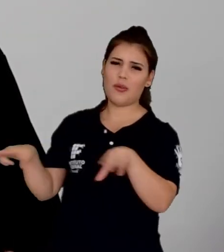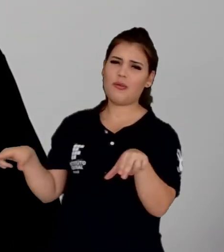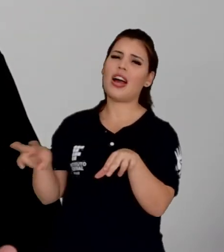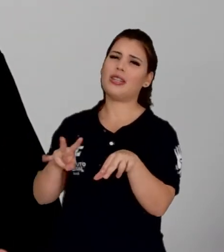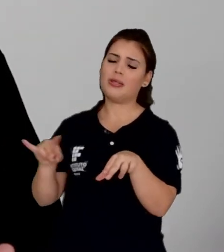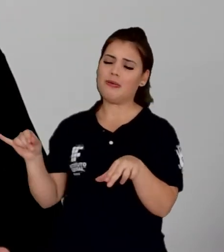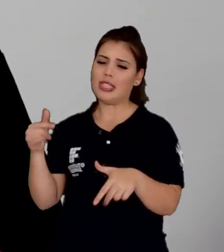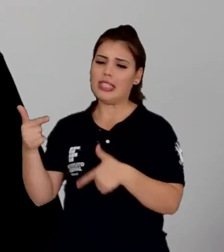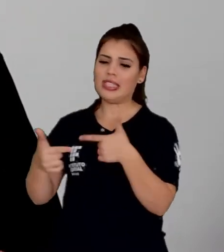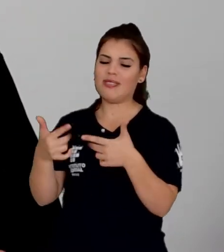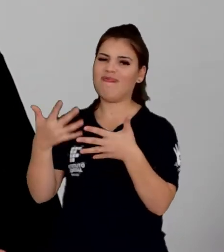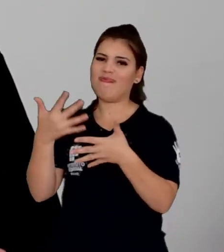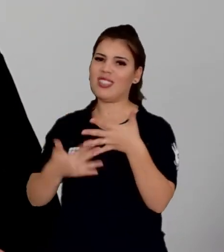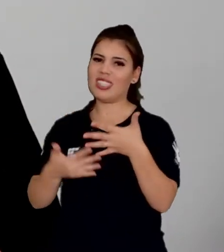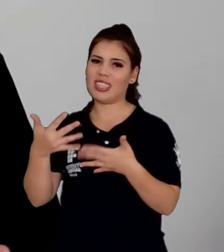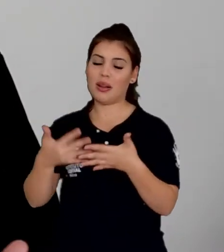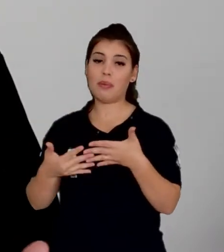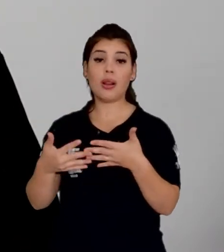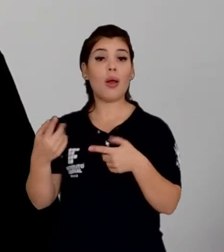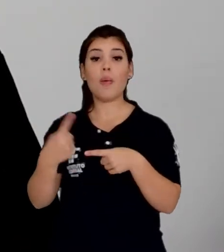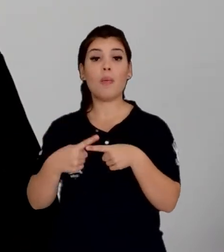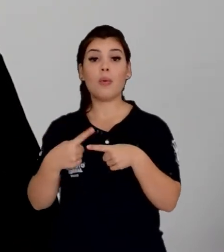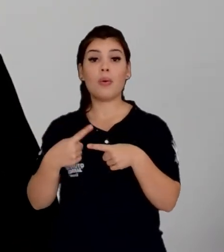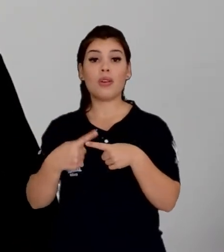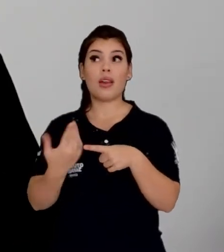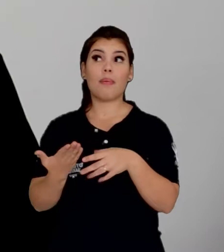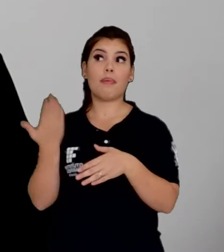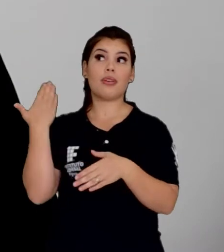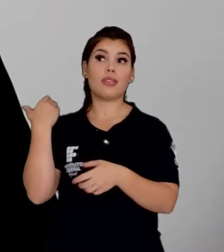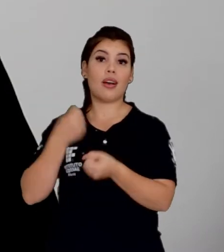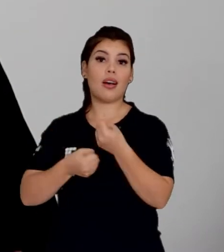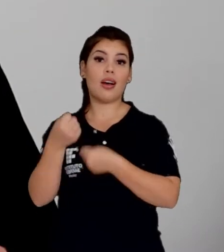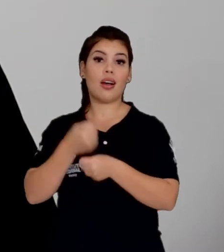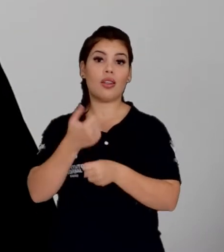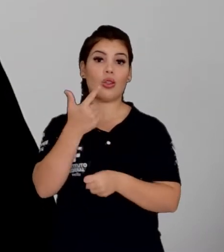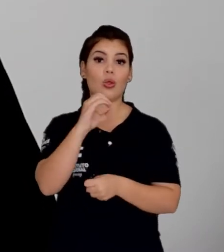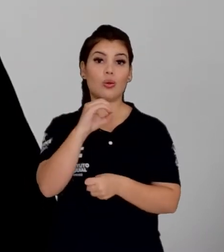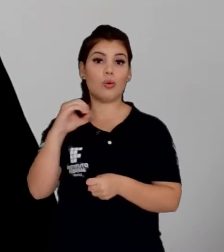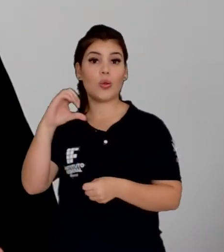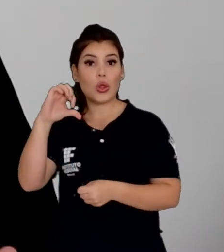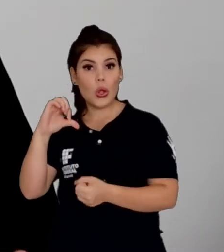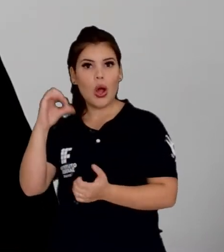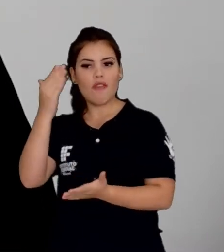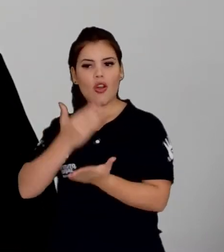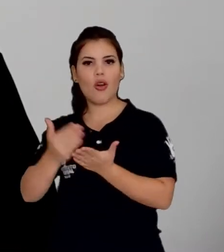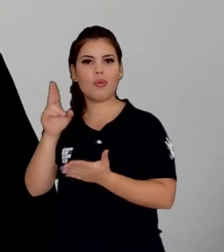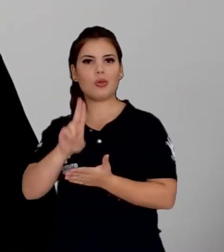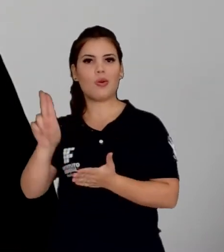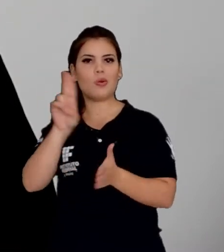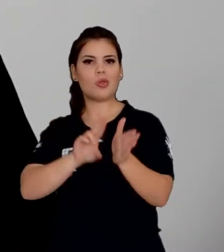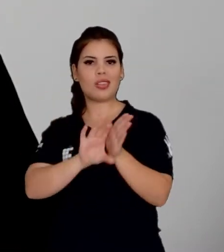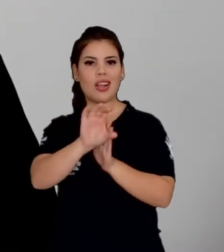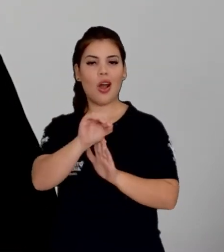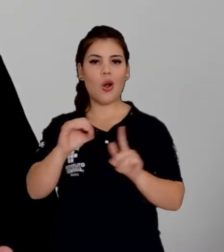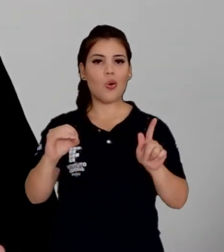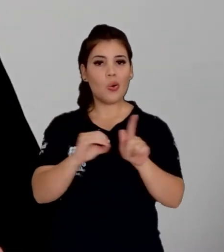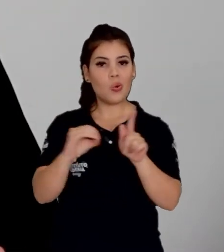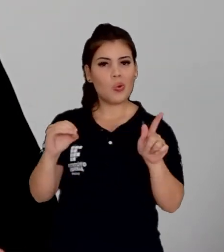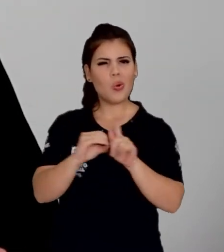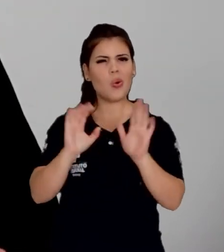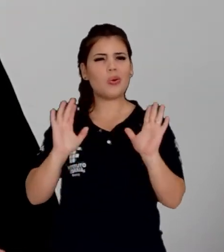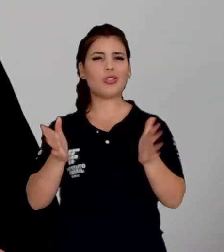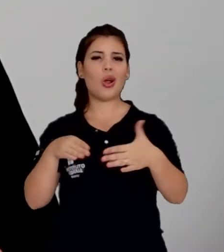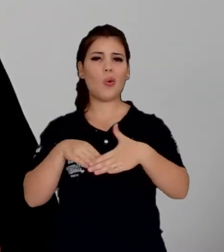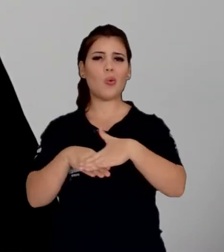estávamos habituados a utilizar o Google desde 2009, para armazenar todos os nossos arquivos, e nós teremos que